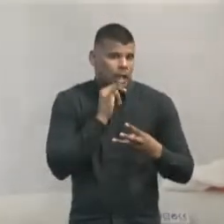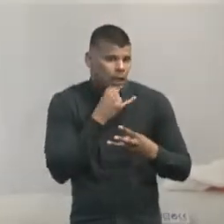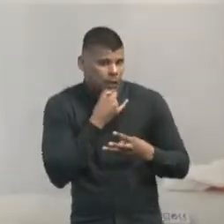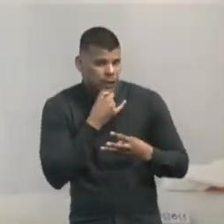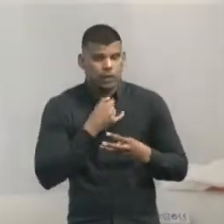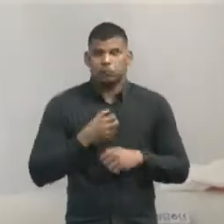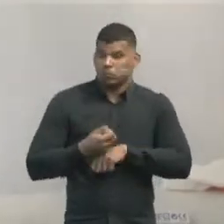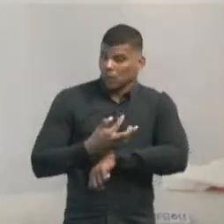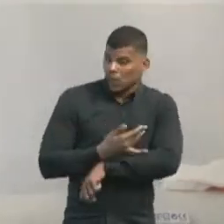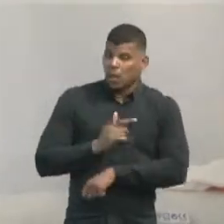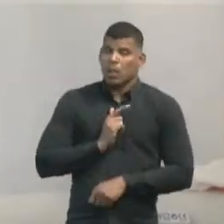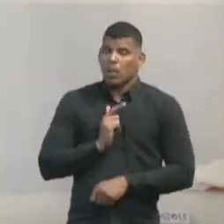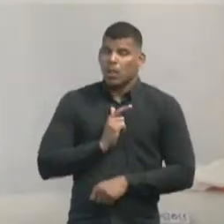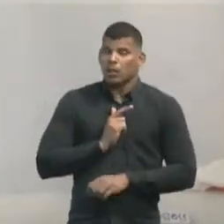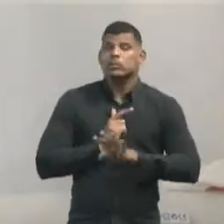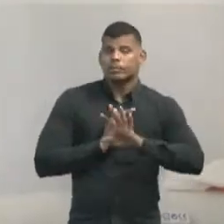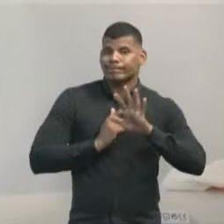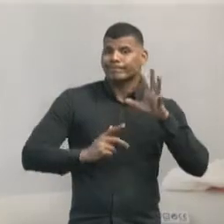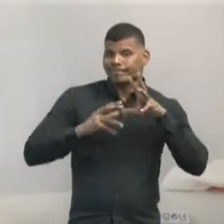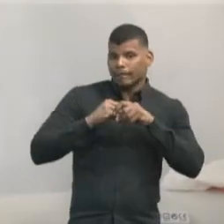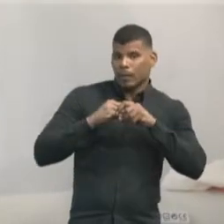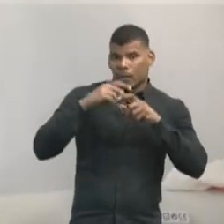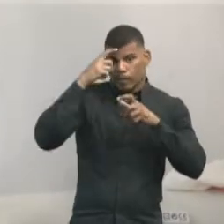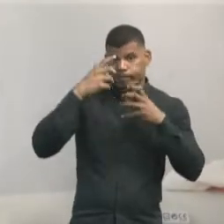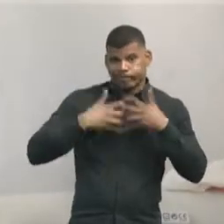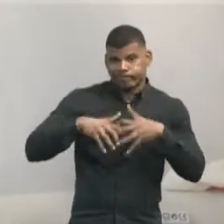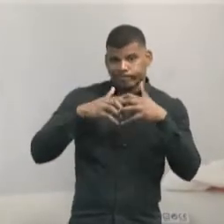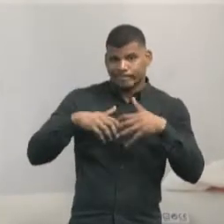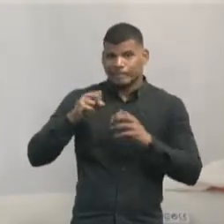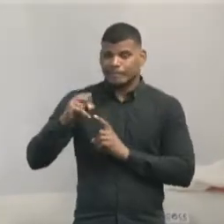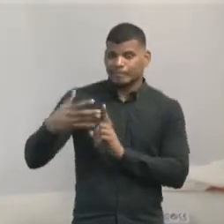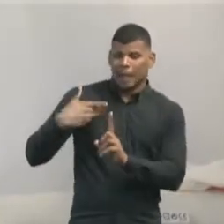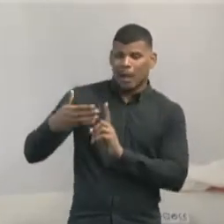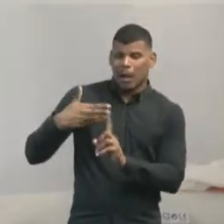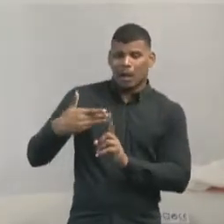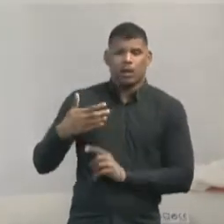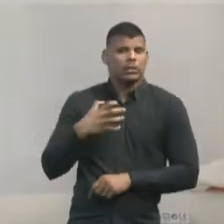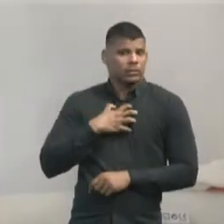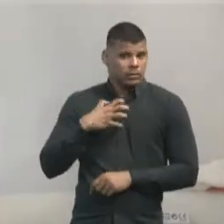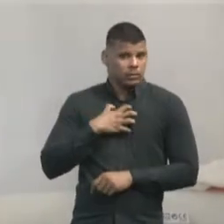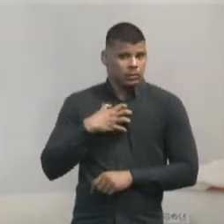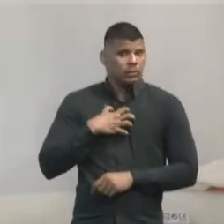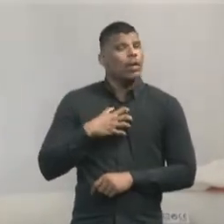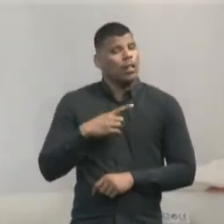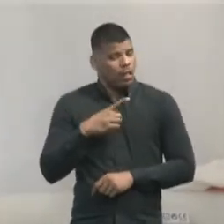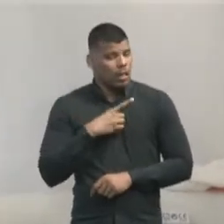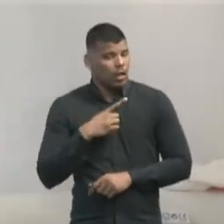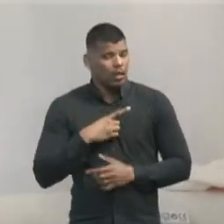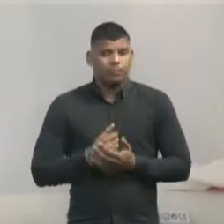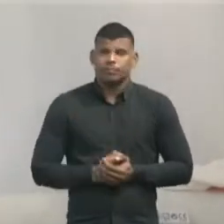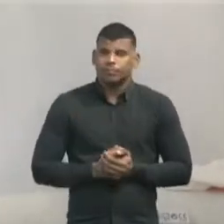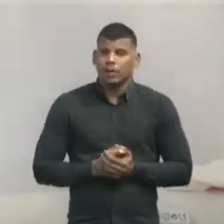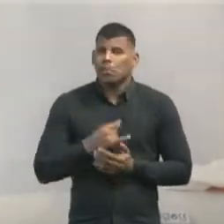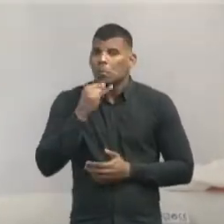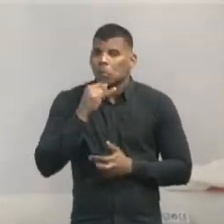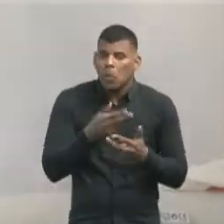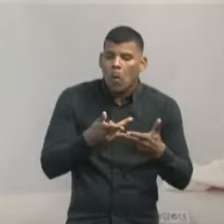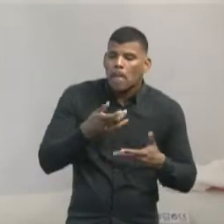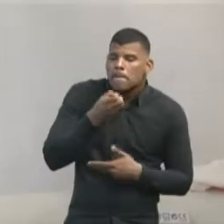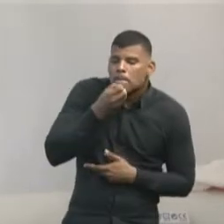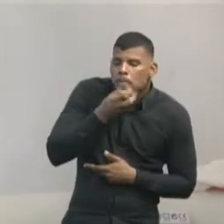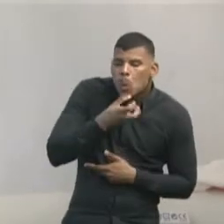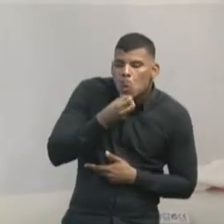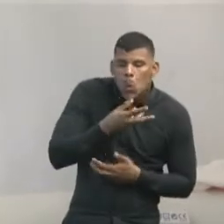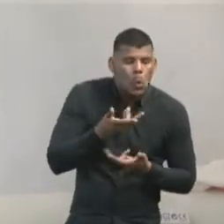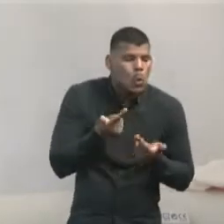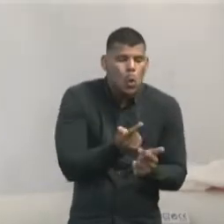capaz de identificar quando estão sofrendo maus tratos. Então, quando eles estão submetidos a situações que não são ideais, onde